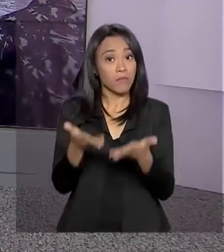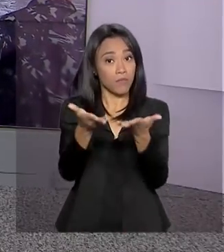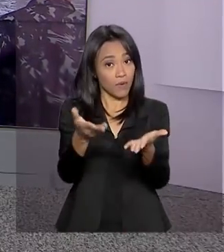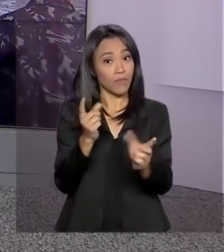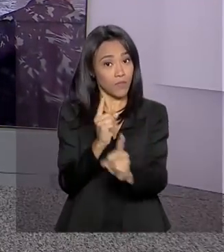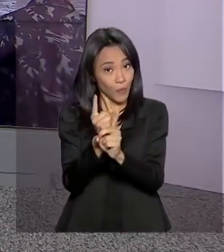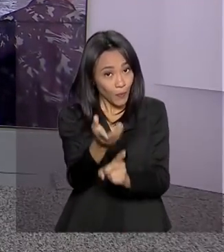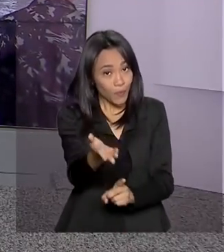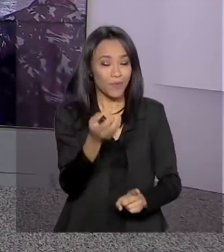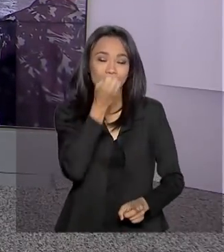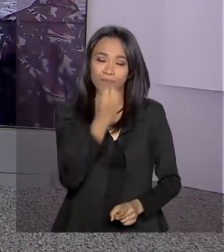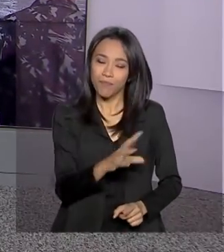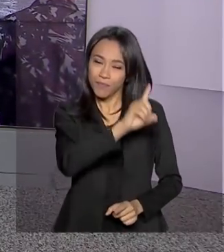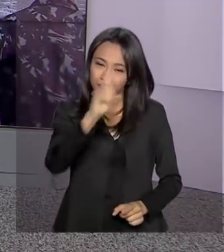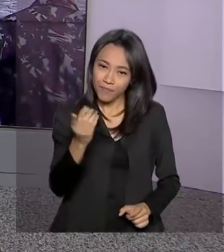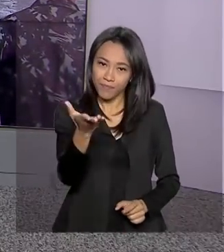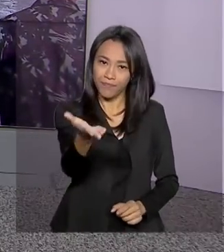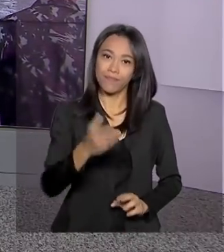Maurício, bom dia para você.